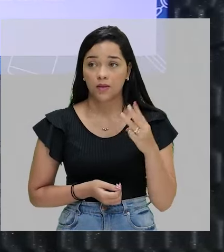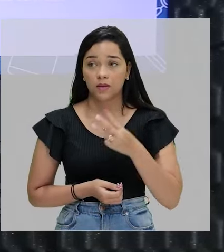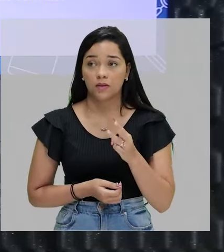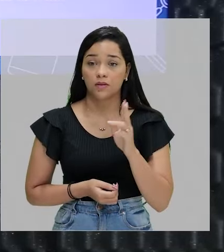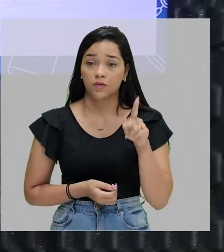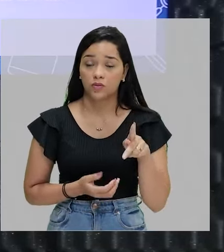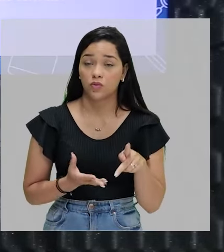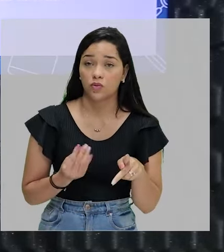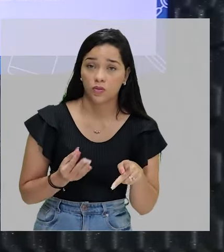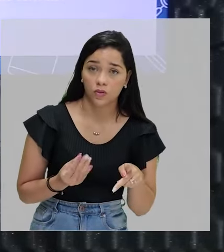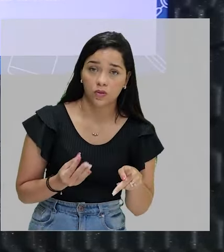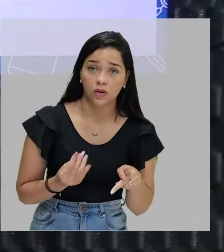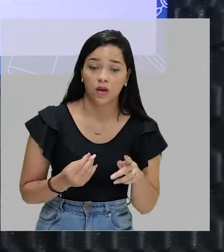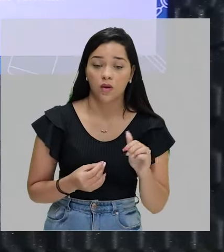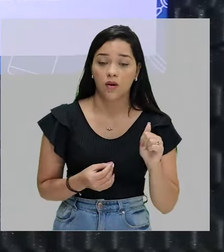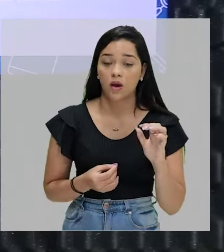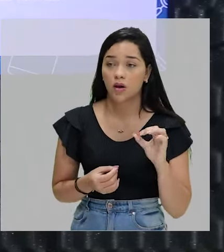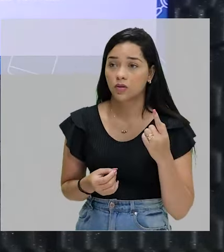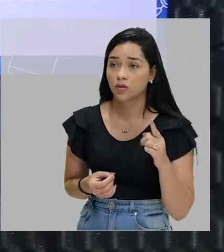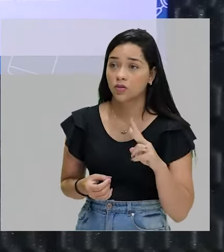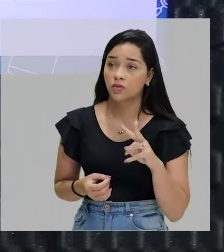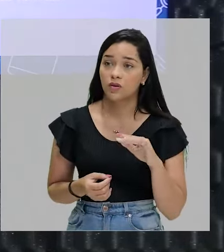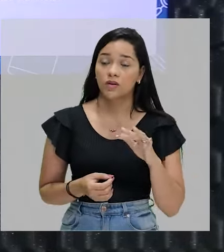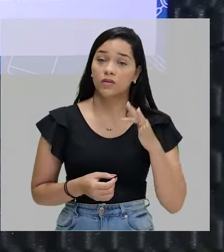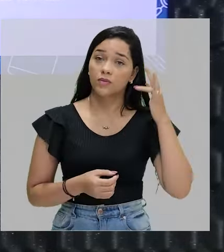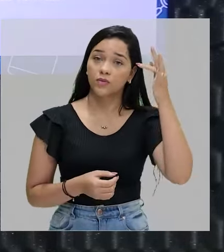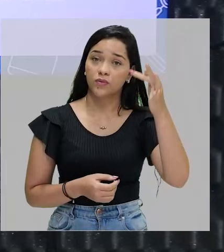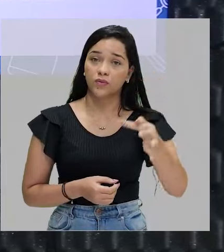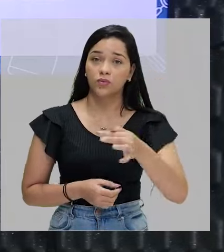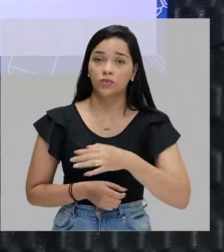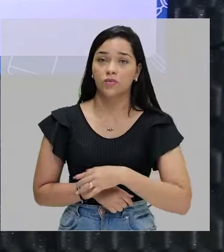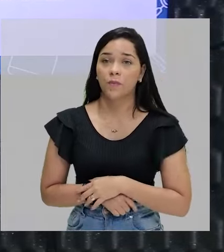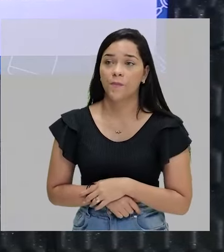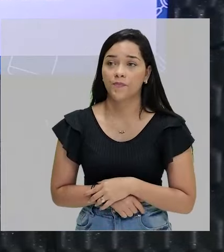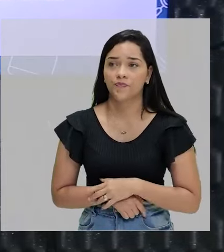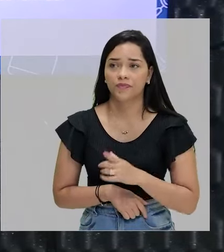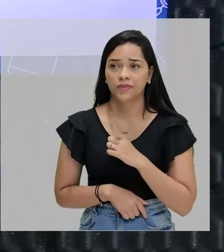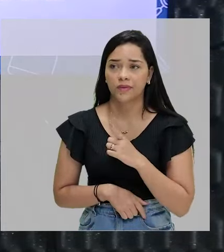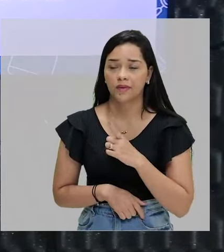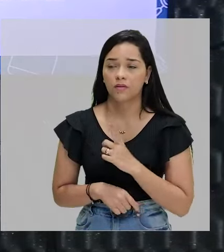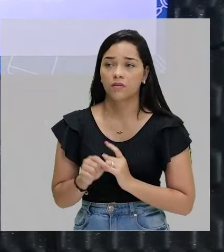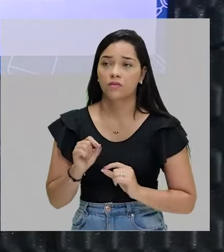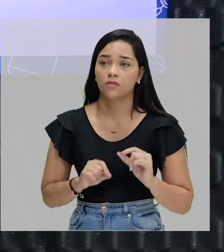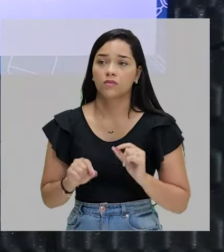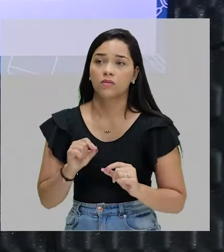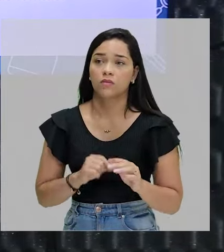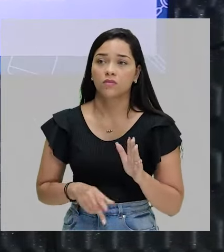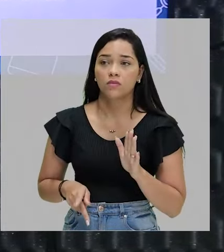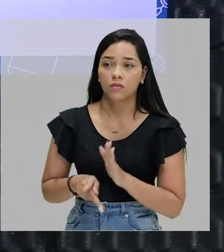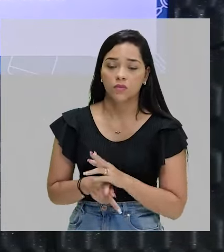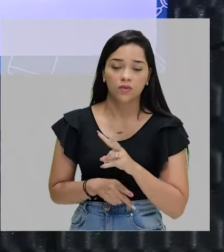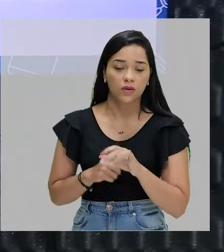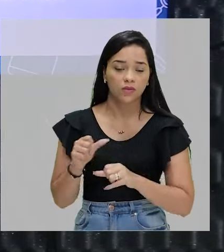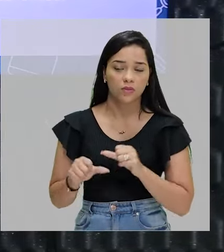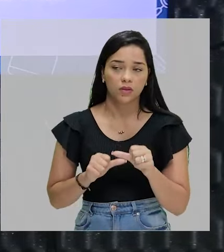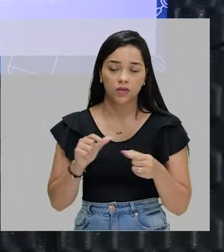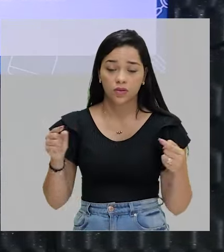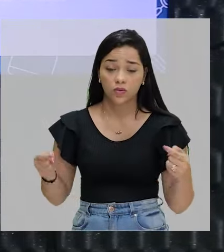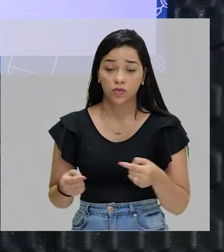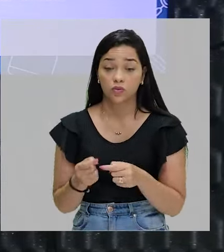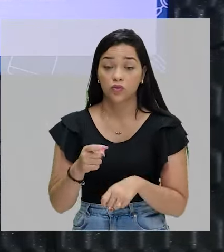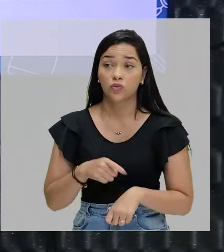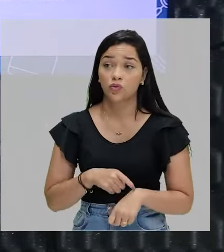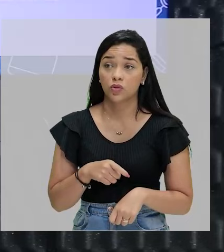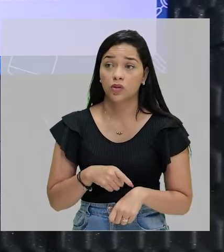pessoa do plural, tá bom? O A O T I U vai ser para o futuro. E essa regularidade dos verbos não vai mudar de acordo com o tempo.